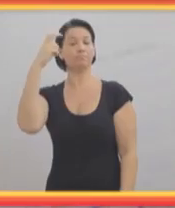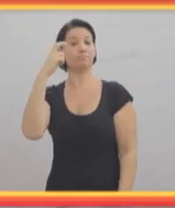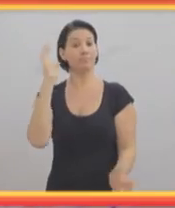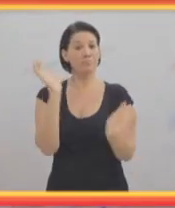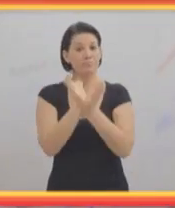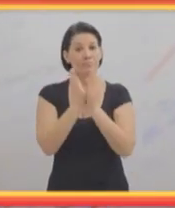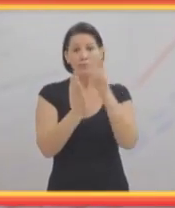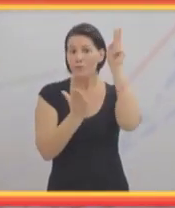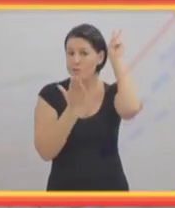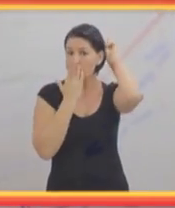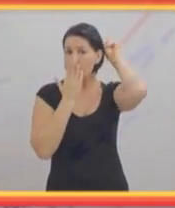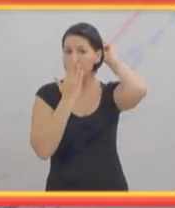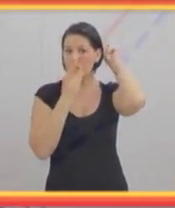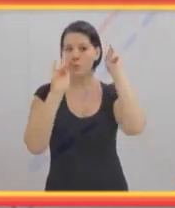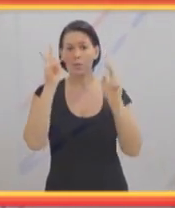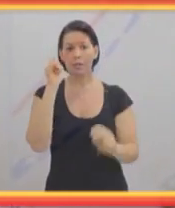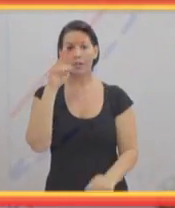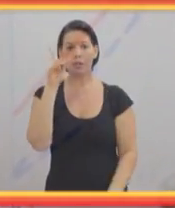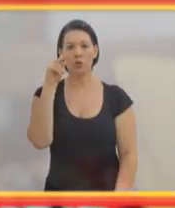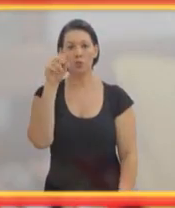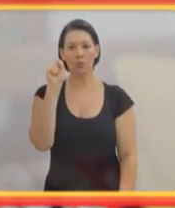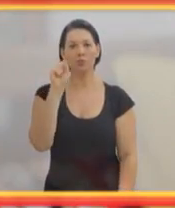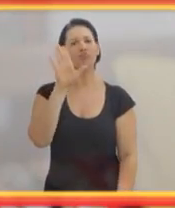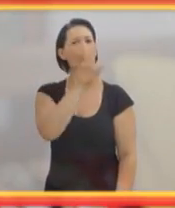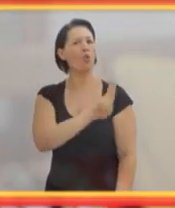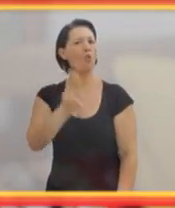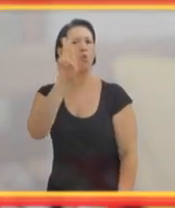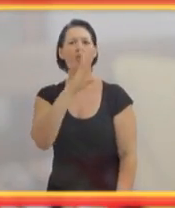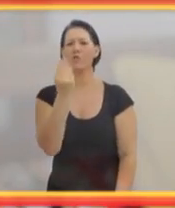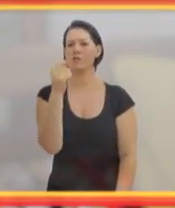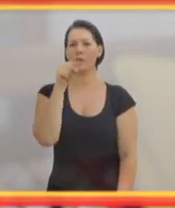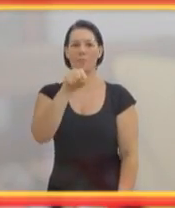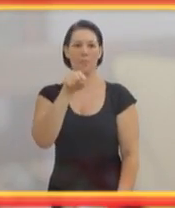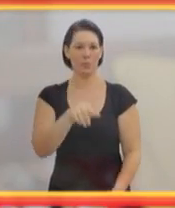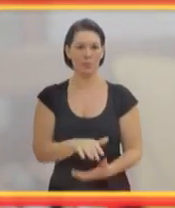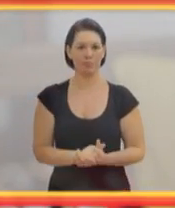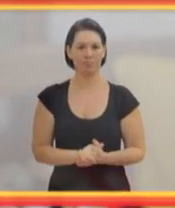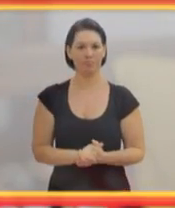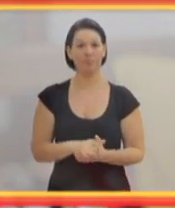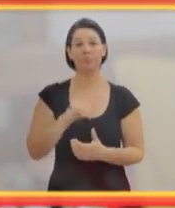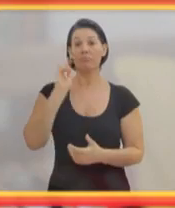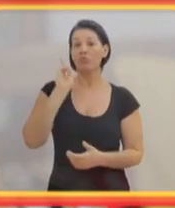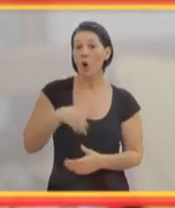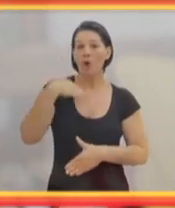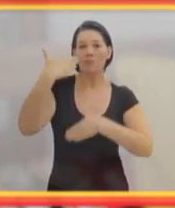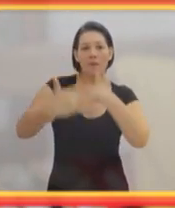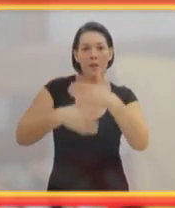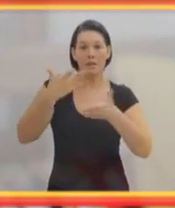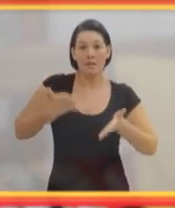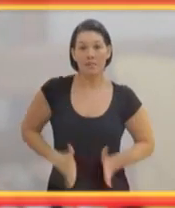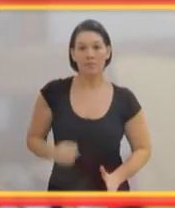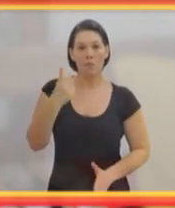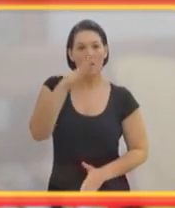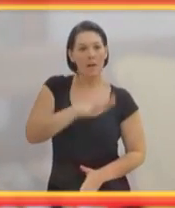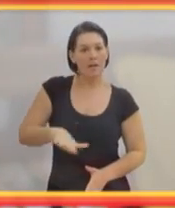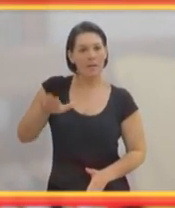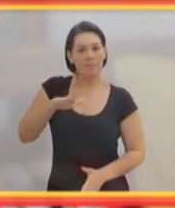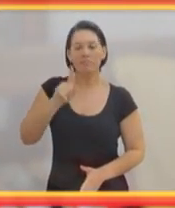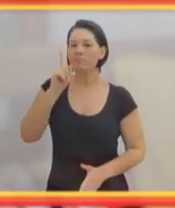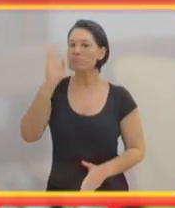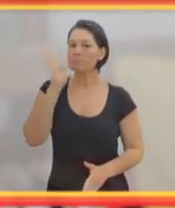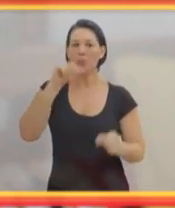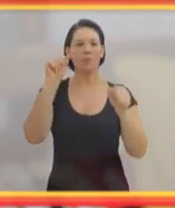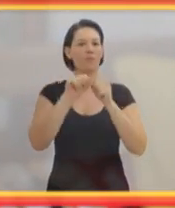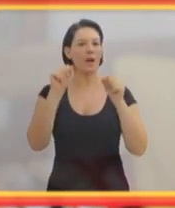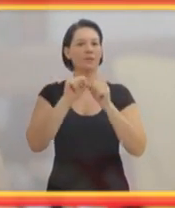milenar, porque os hindus já usavam isso. Toda vez que nasce uma criança, é feito imediatamente um